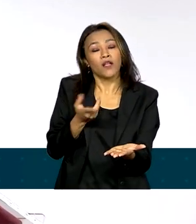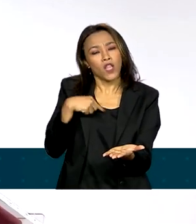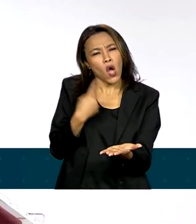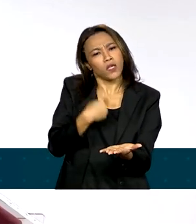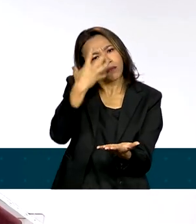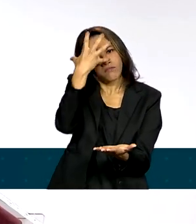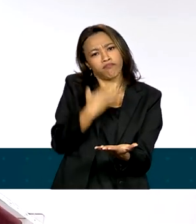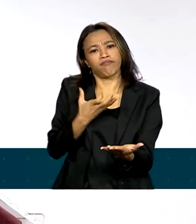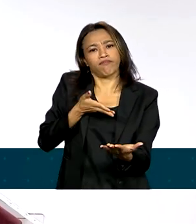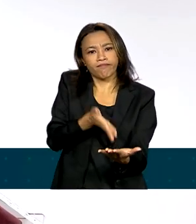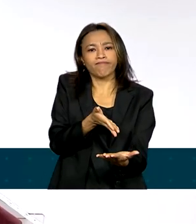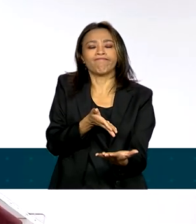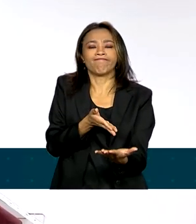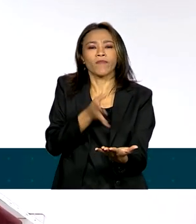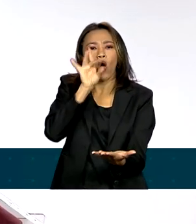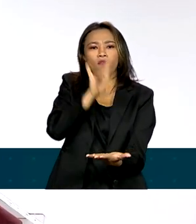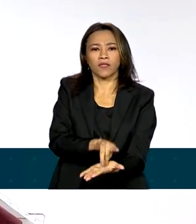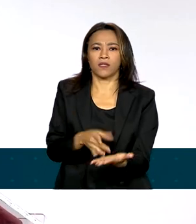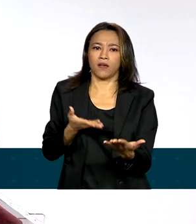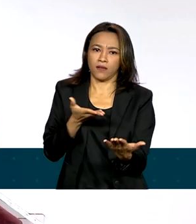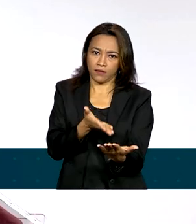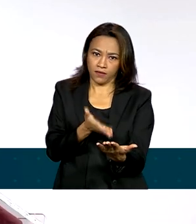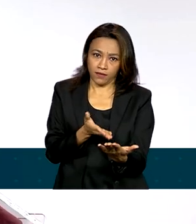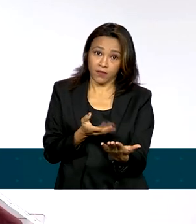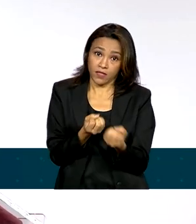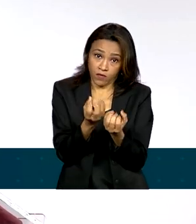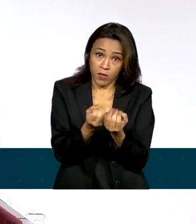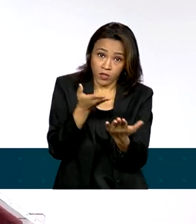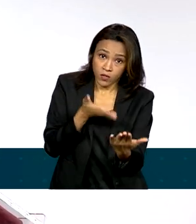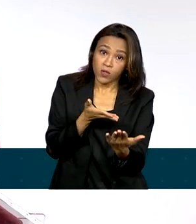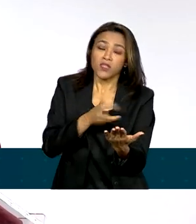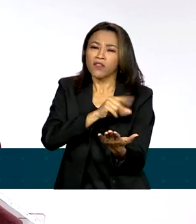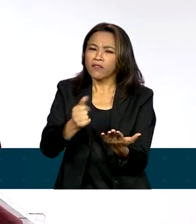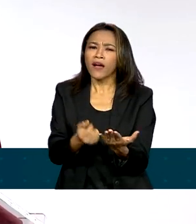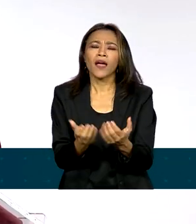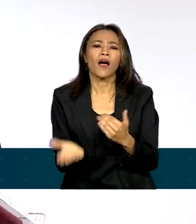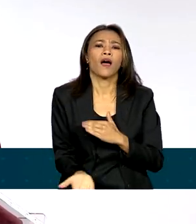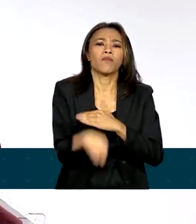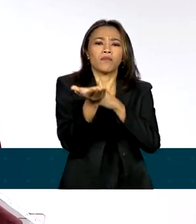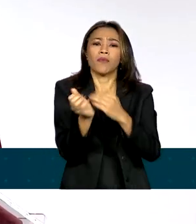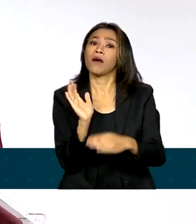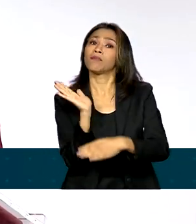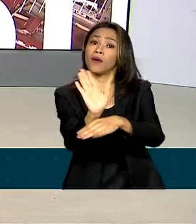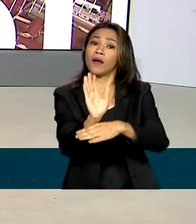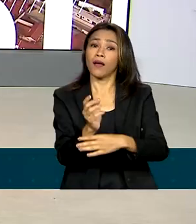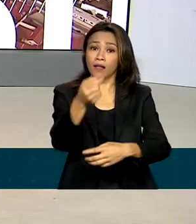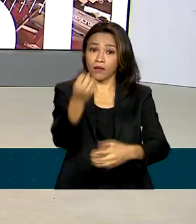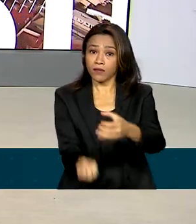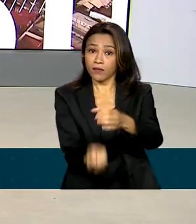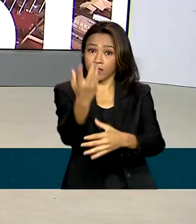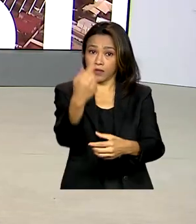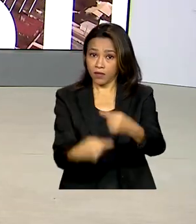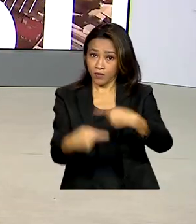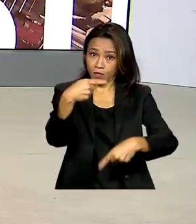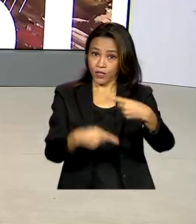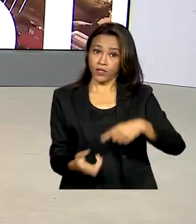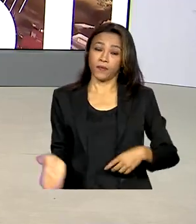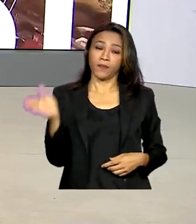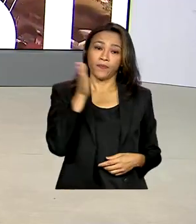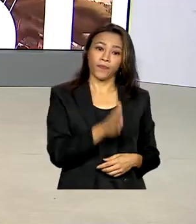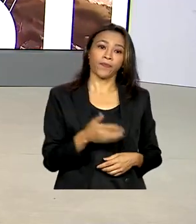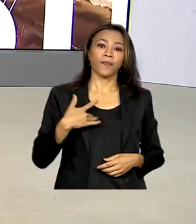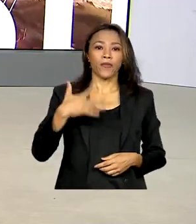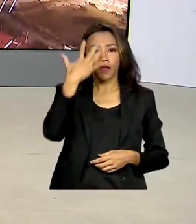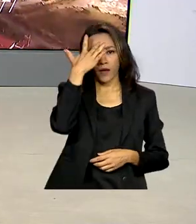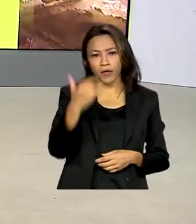encaramos com dados oficiais que devem reger todo o nosso fazer de política pública. Amanhã,